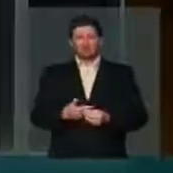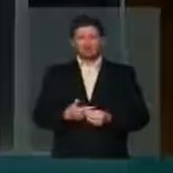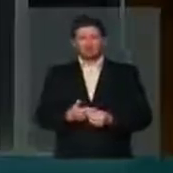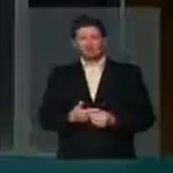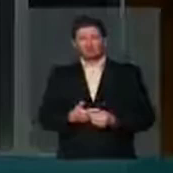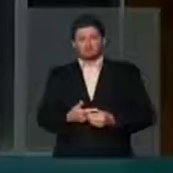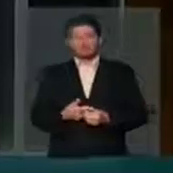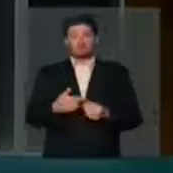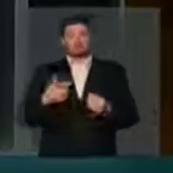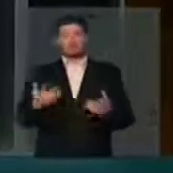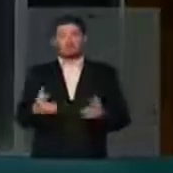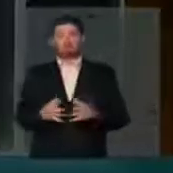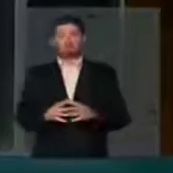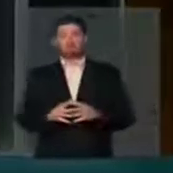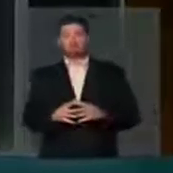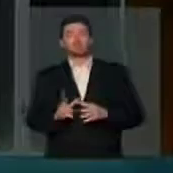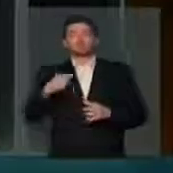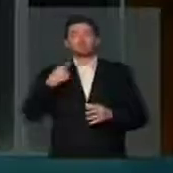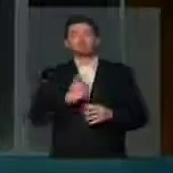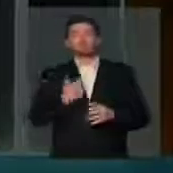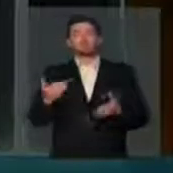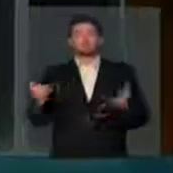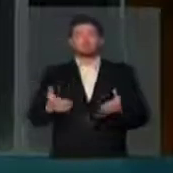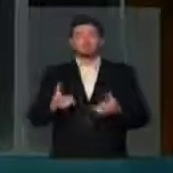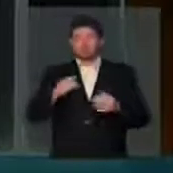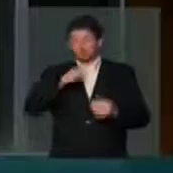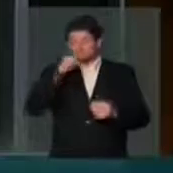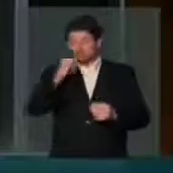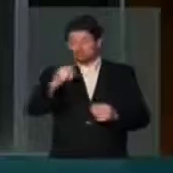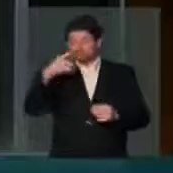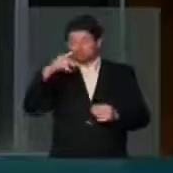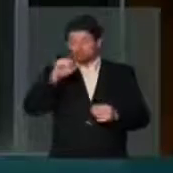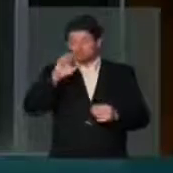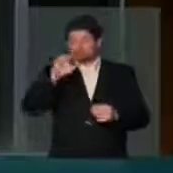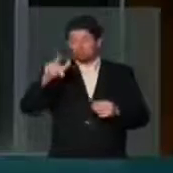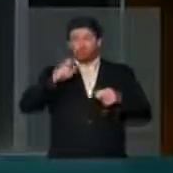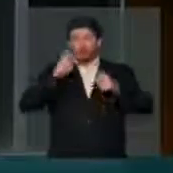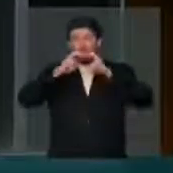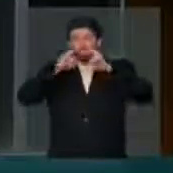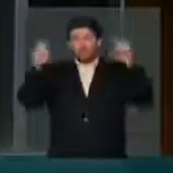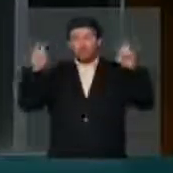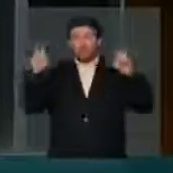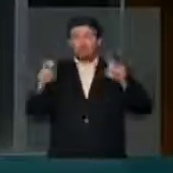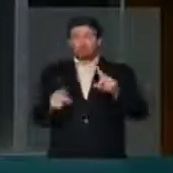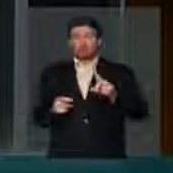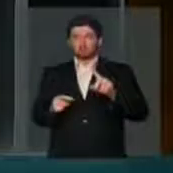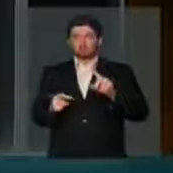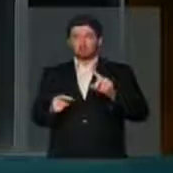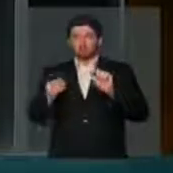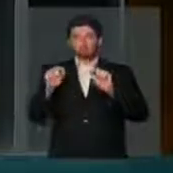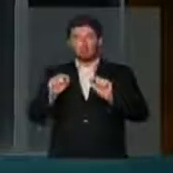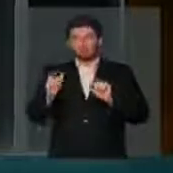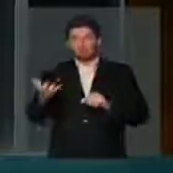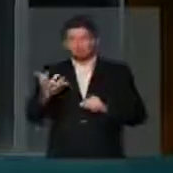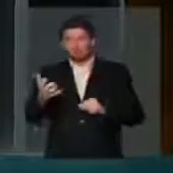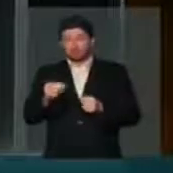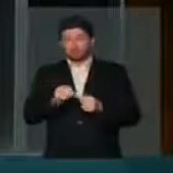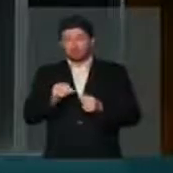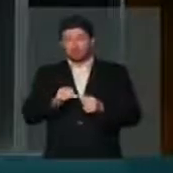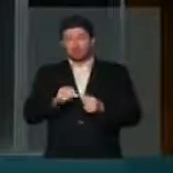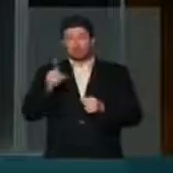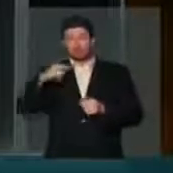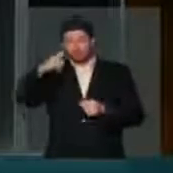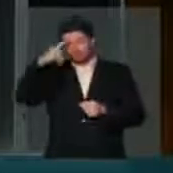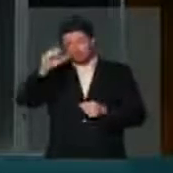Então, nós estamos aqui para dizer, e o pessoal fala em alto bom tom, o que se quer é